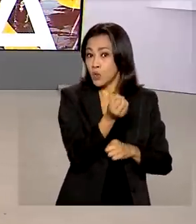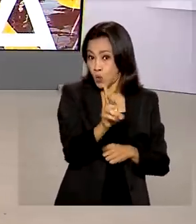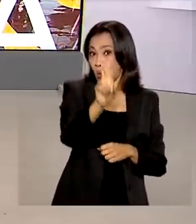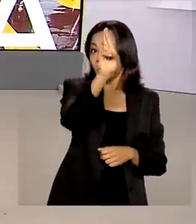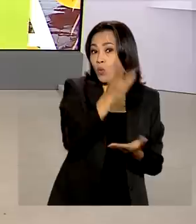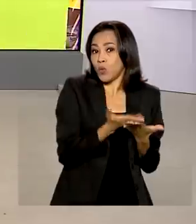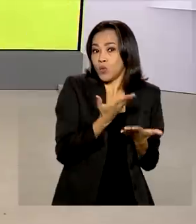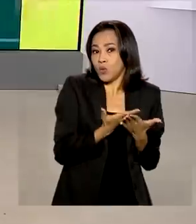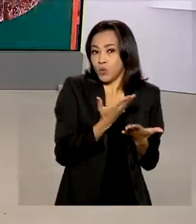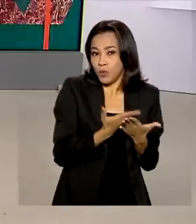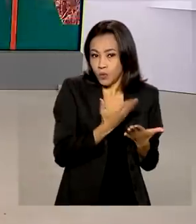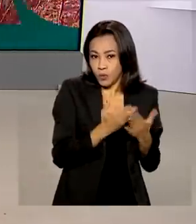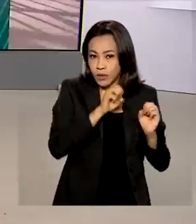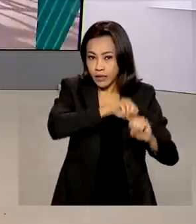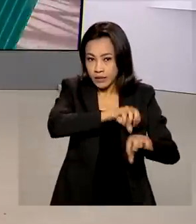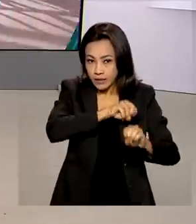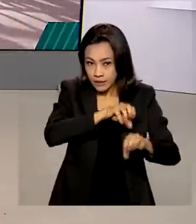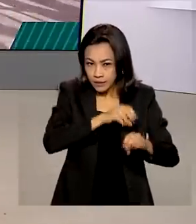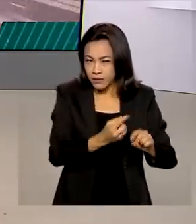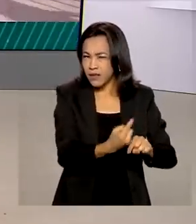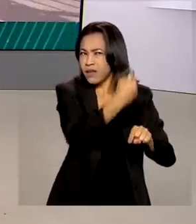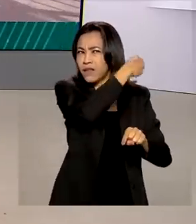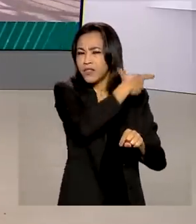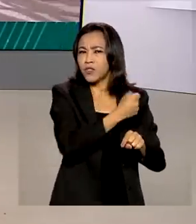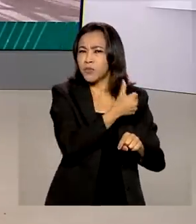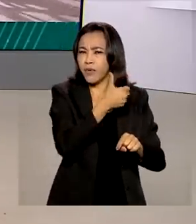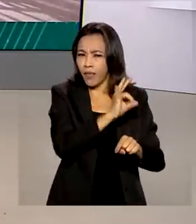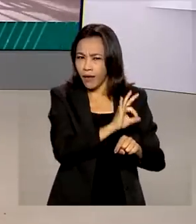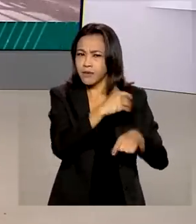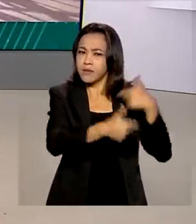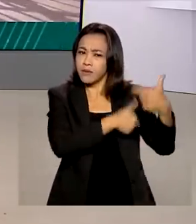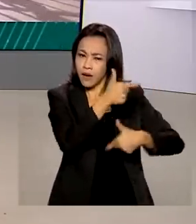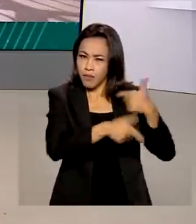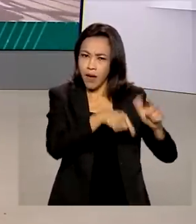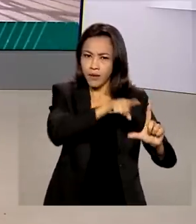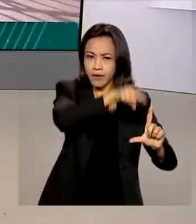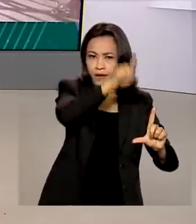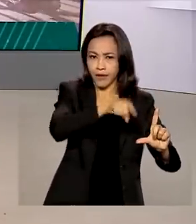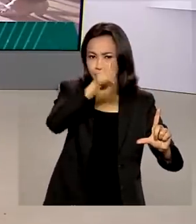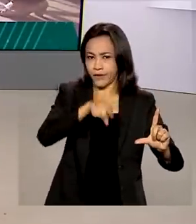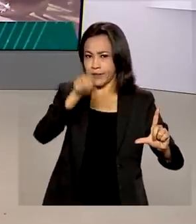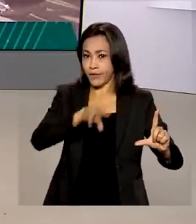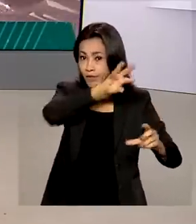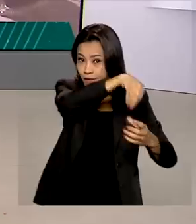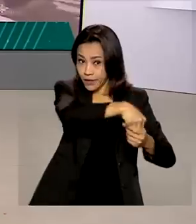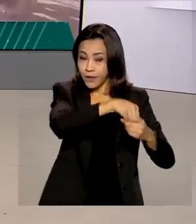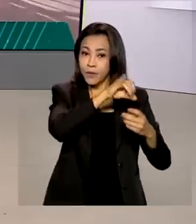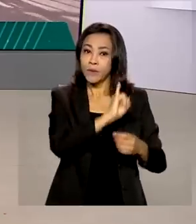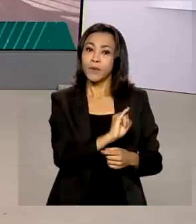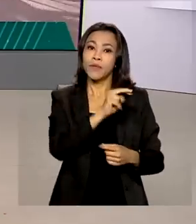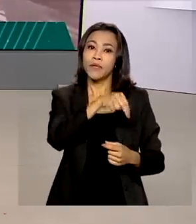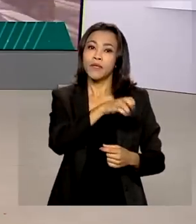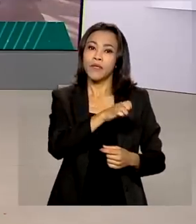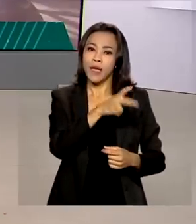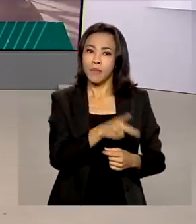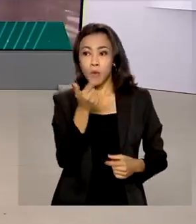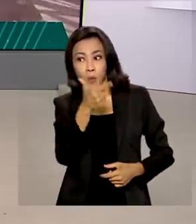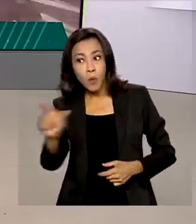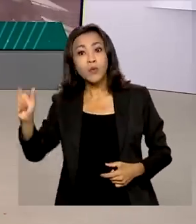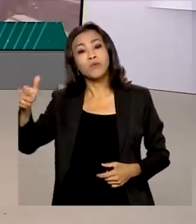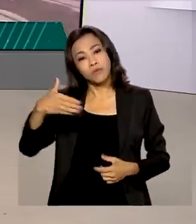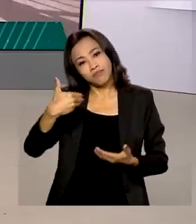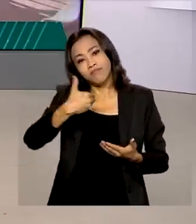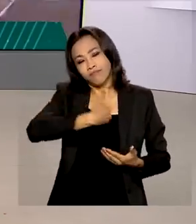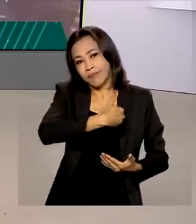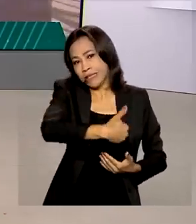2010 é diretor de estatísticas educacionais do INEP. Danilo Dupas deixa o instituto a pedido e por motivos pessoais.